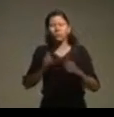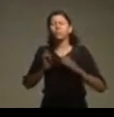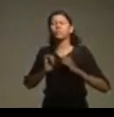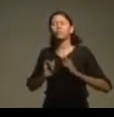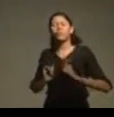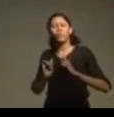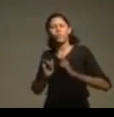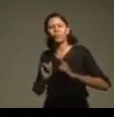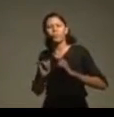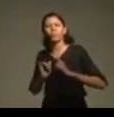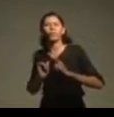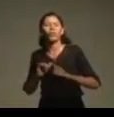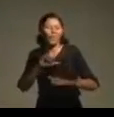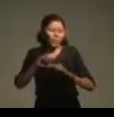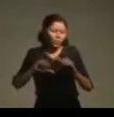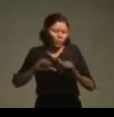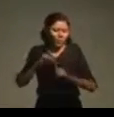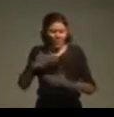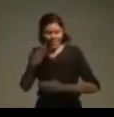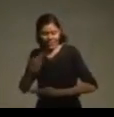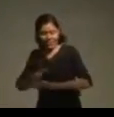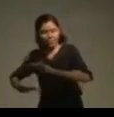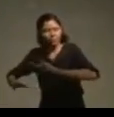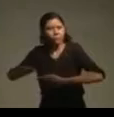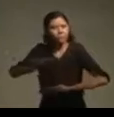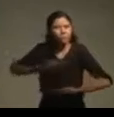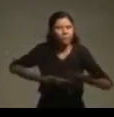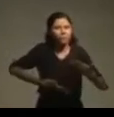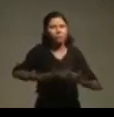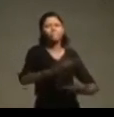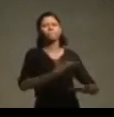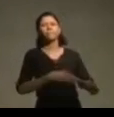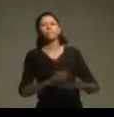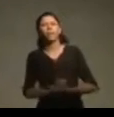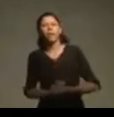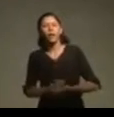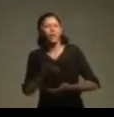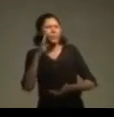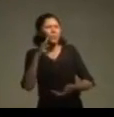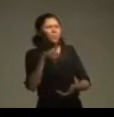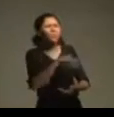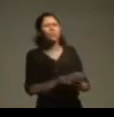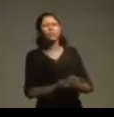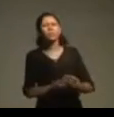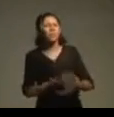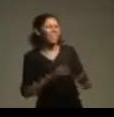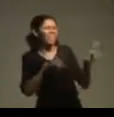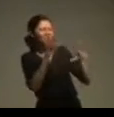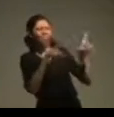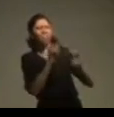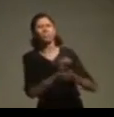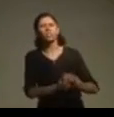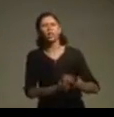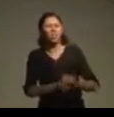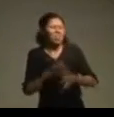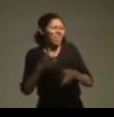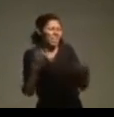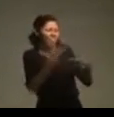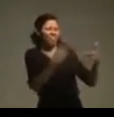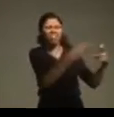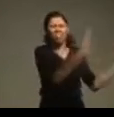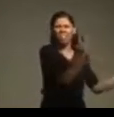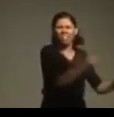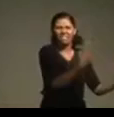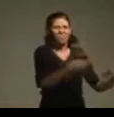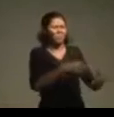nos últimos dias, a violência que está dentro de nós. Como que a gente pode querer ser construtor da paz carregando